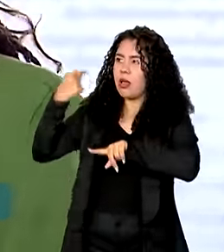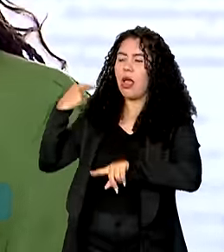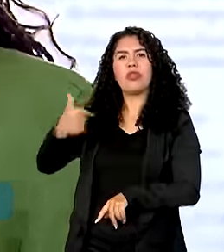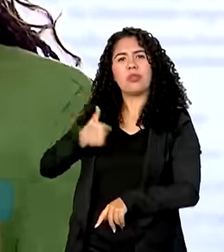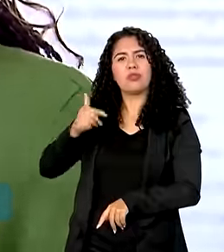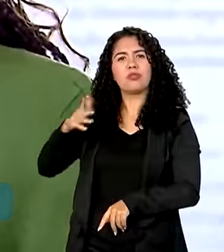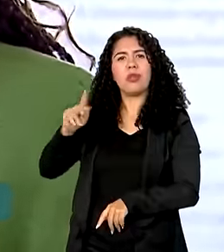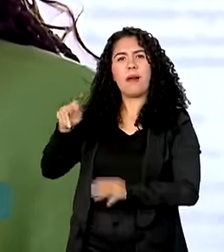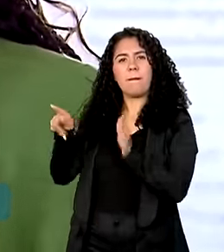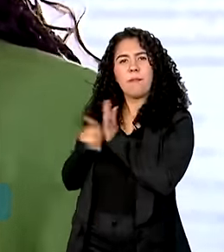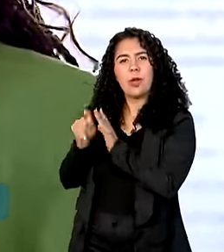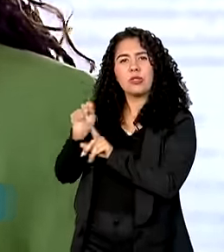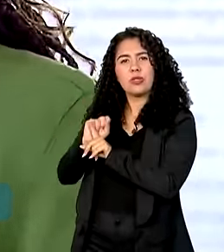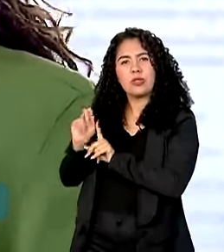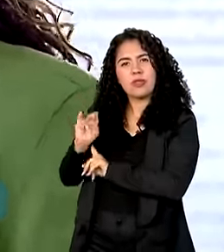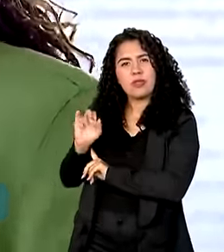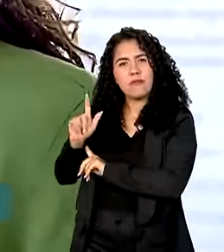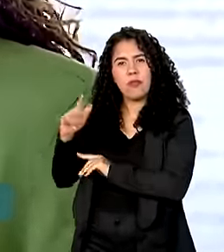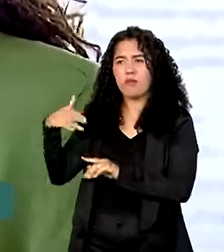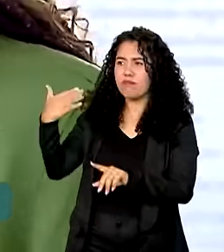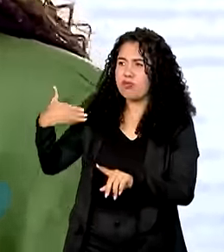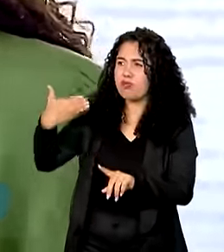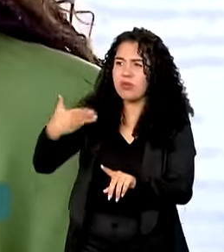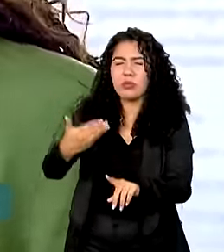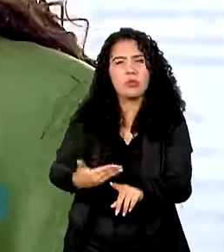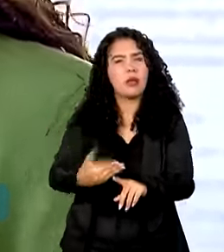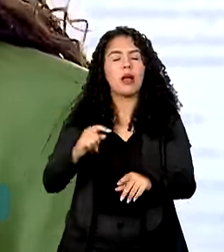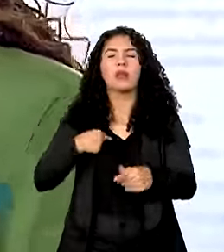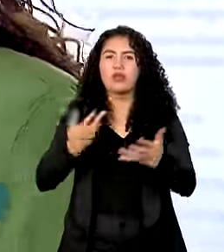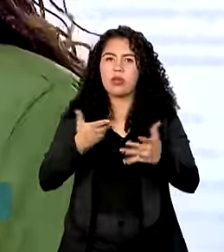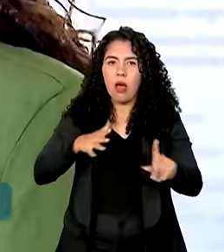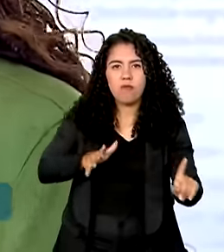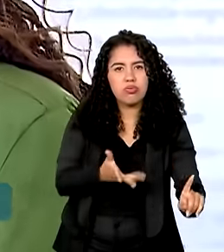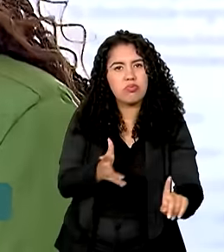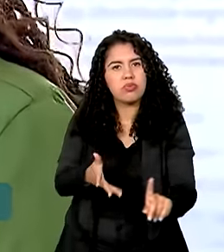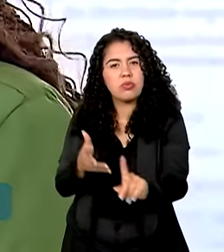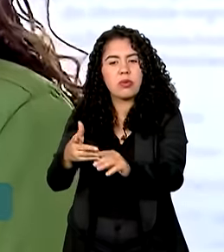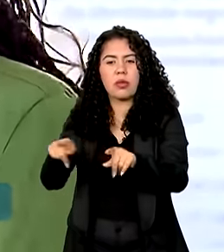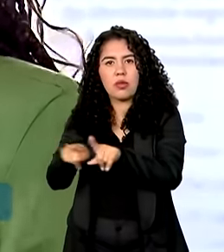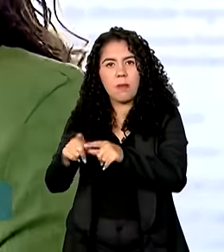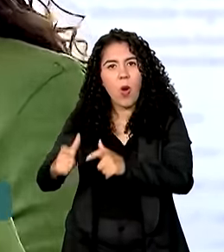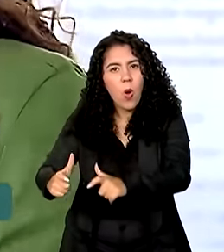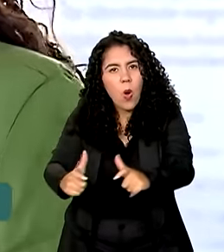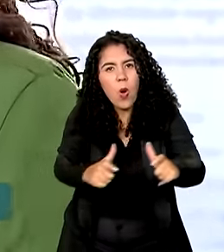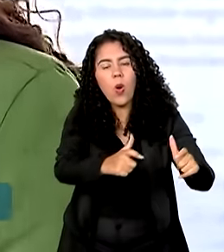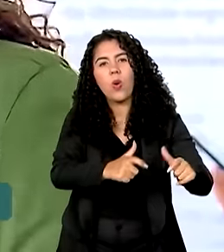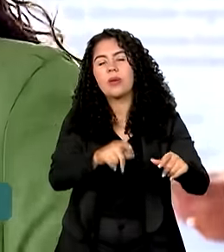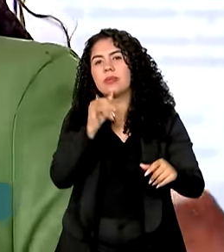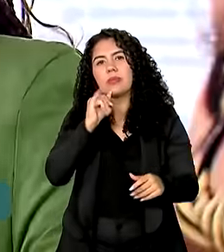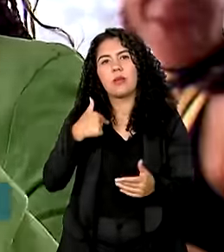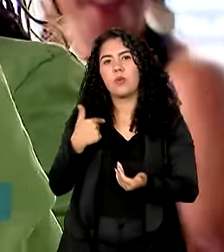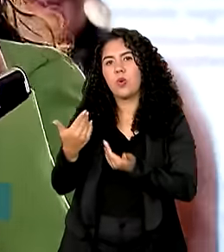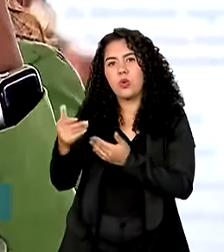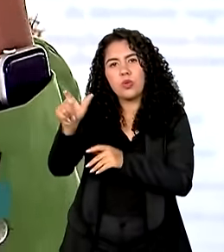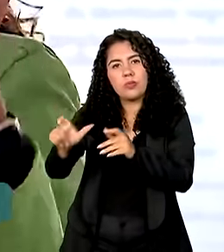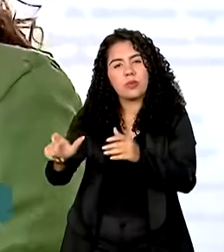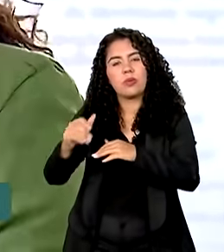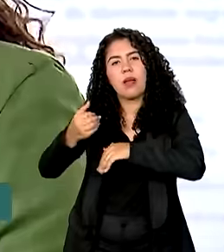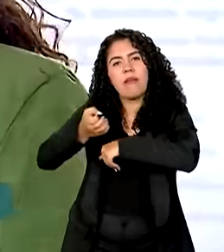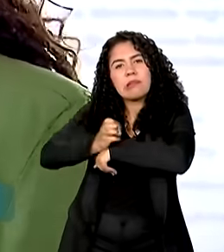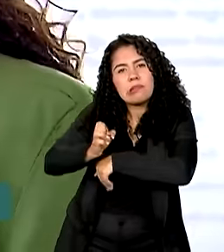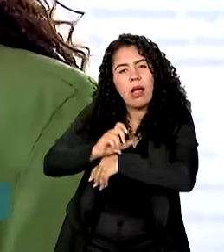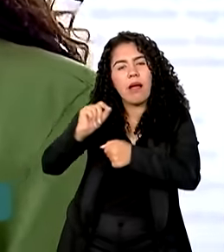também, a gente diz, então, sempre prezou por fortalecerem espaços, não só como a Carla Gostilene, mas como jovens aprendizes também,